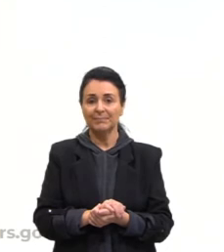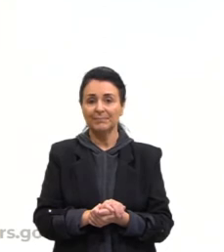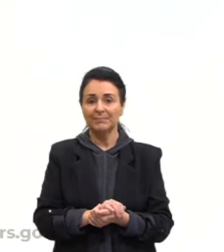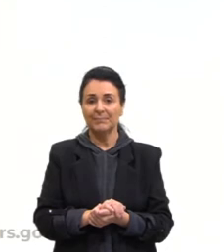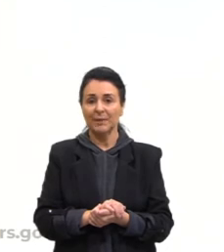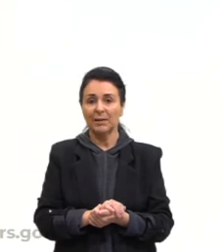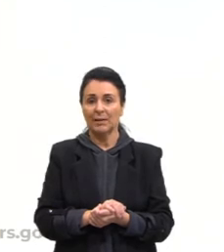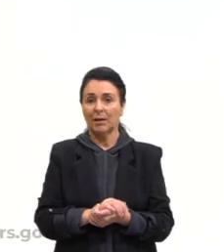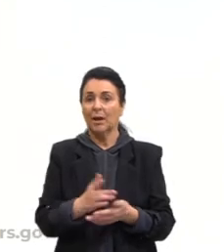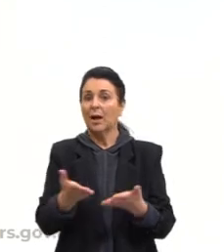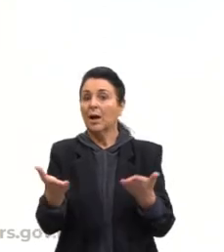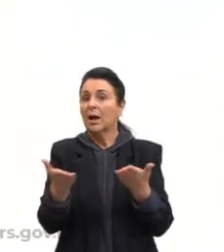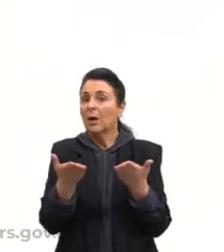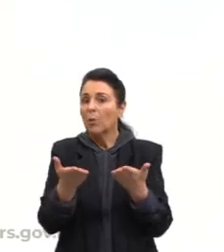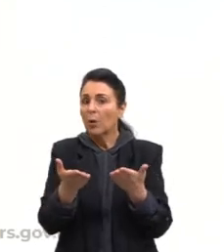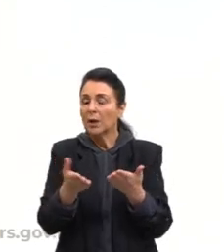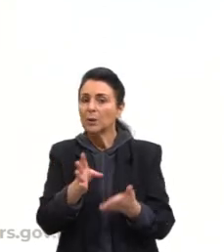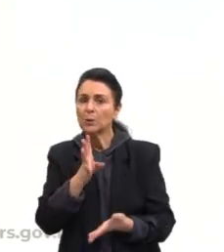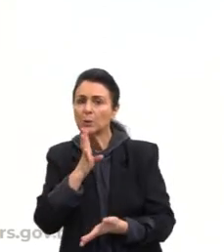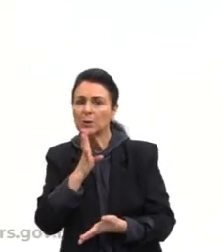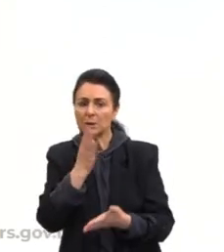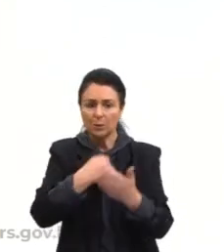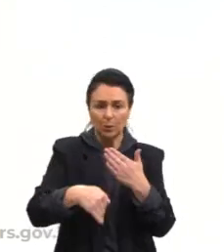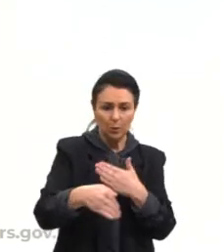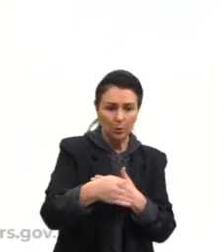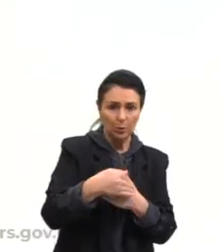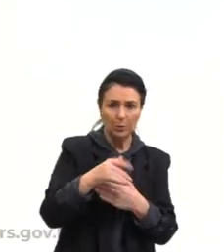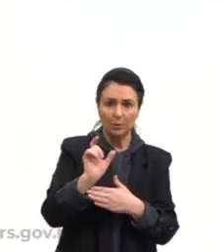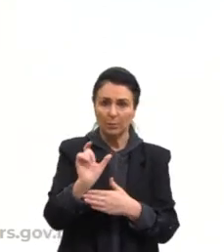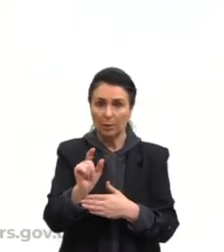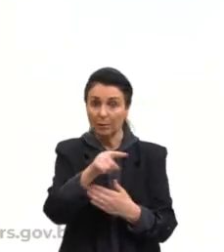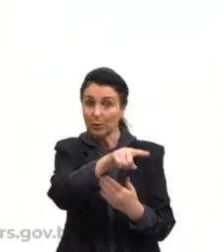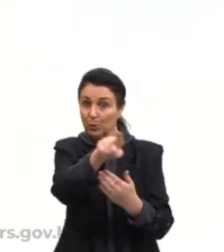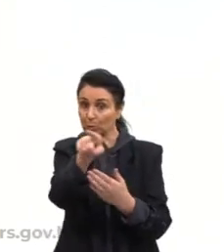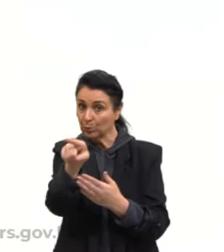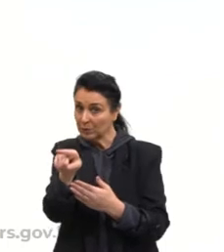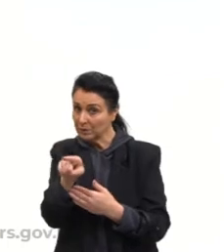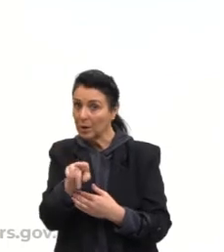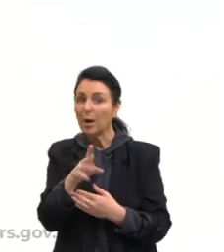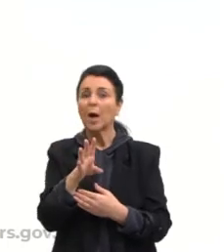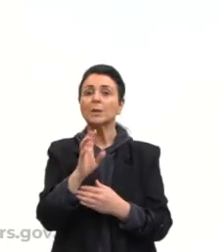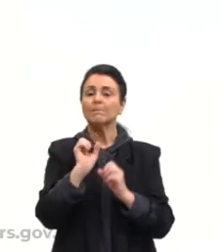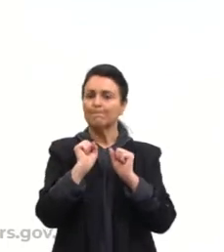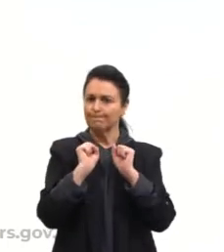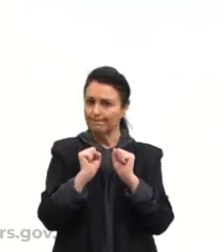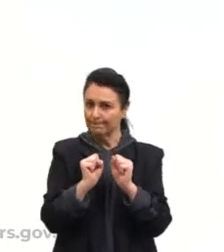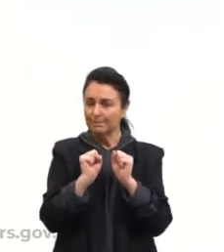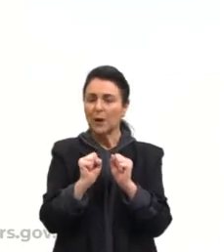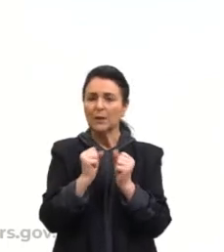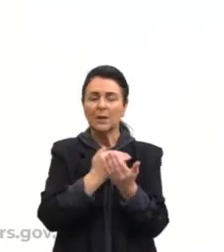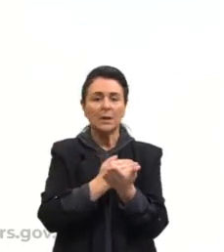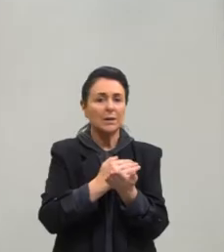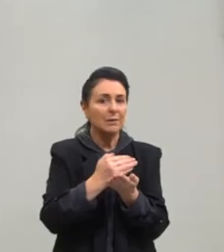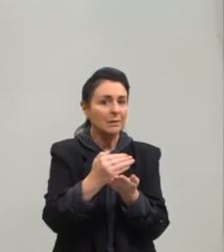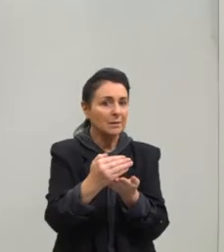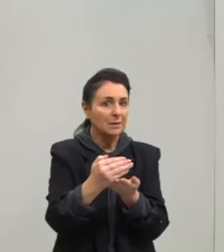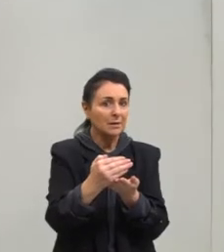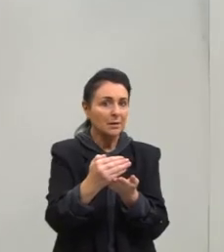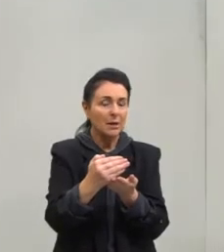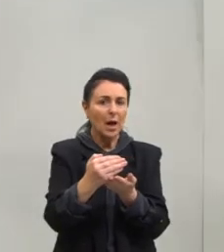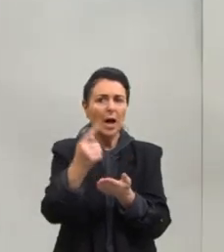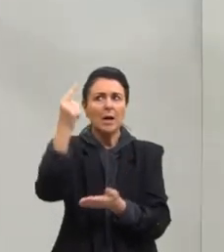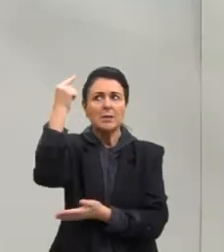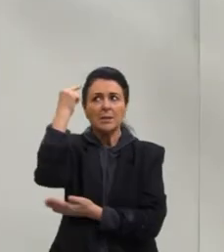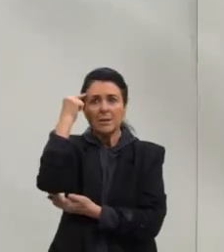Tendo em vista a identificação de todas essas palavras, você pode, então, começar a